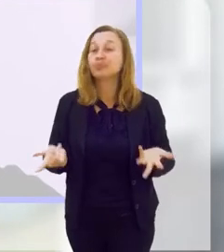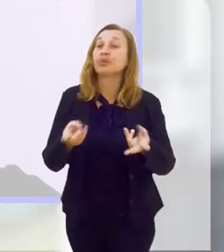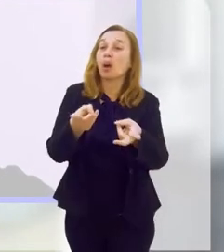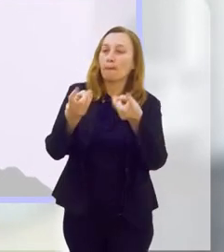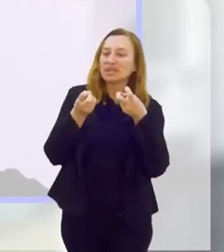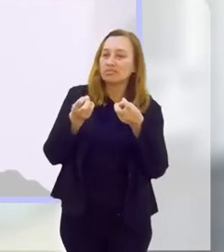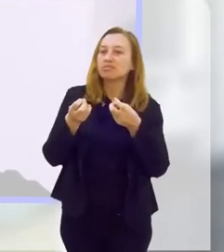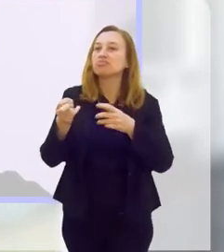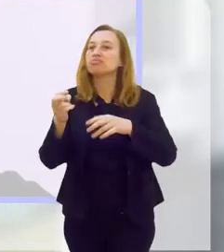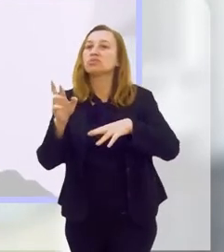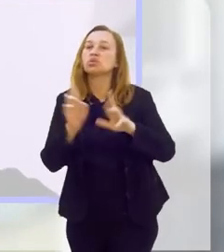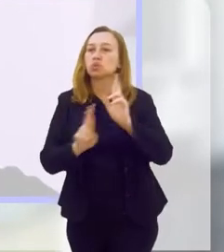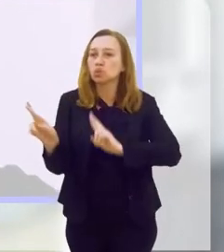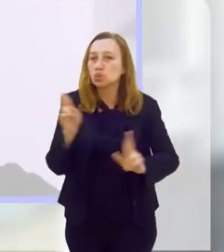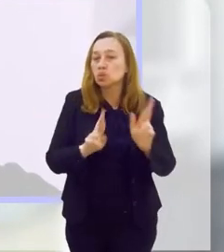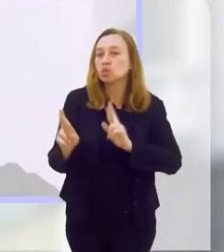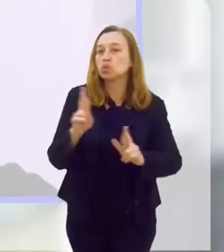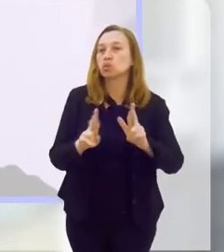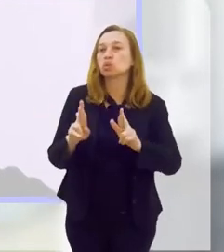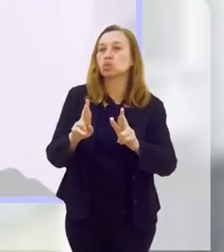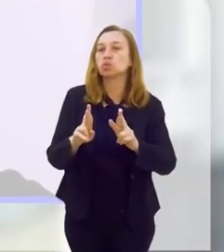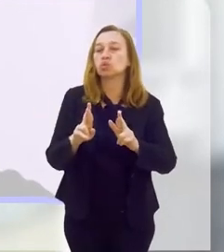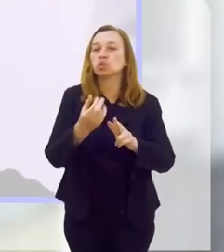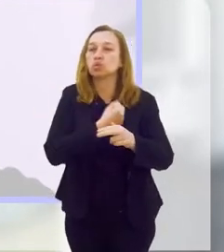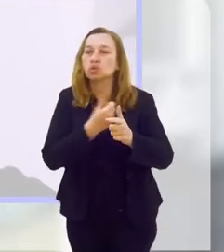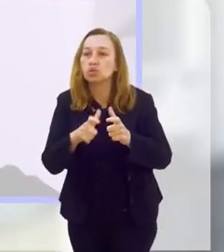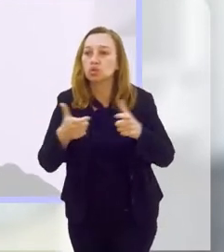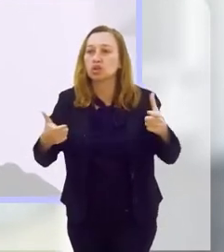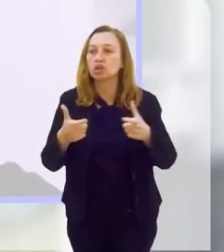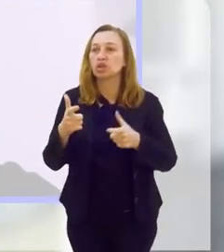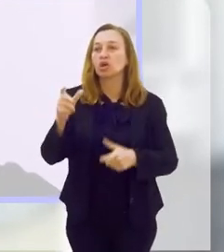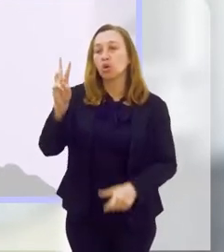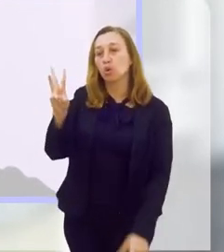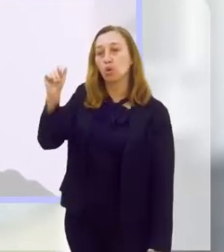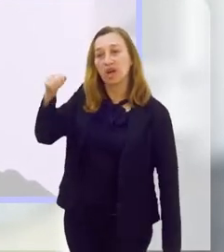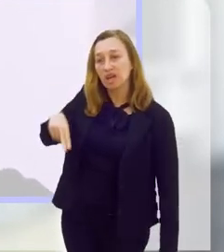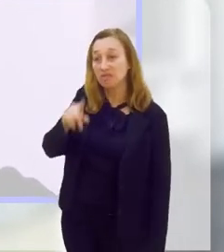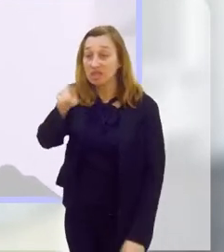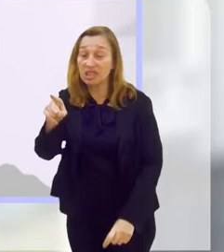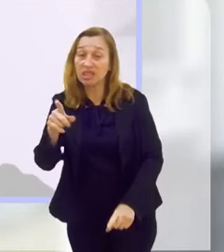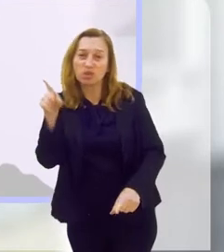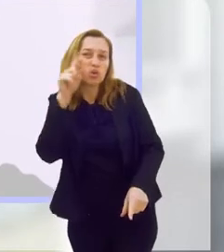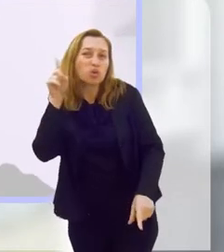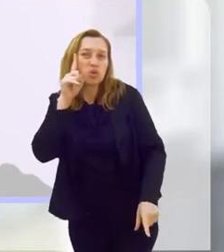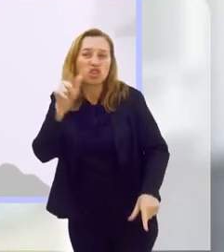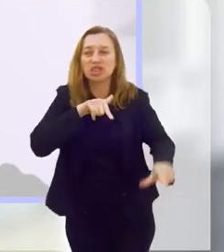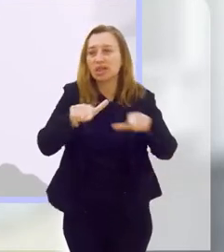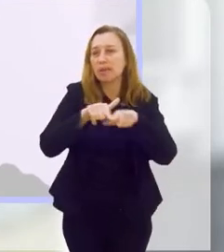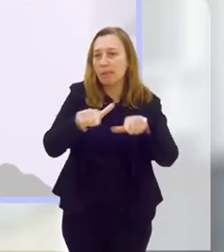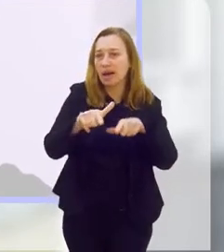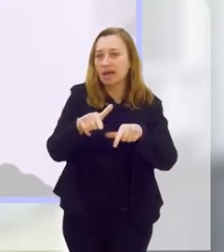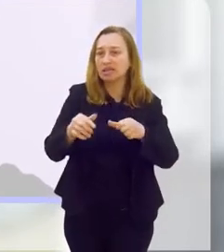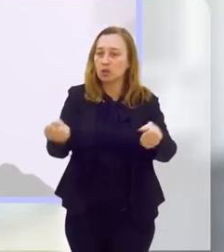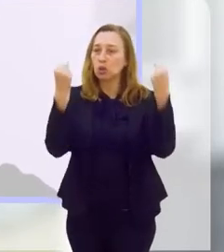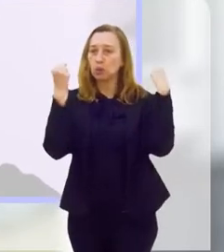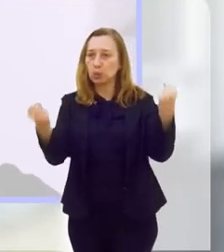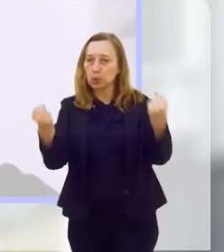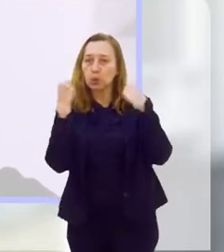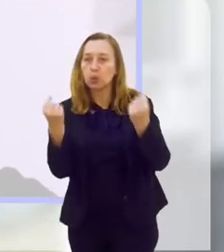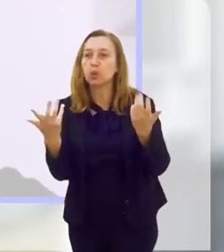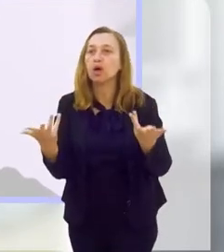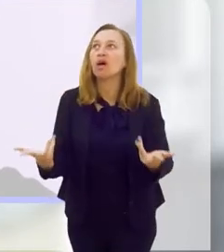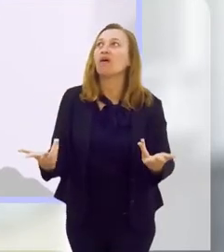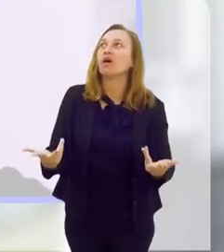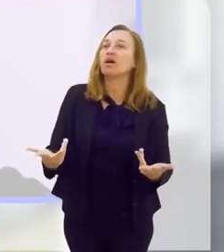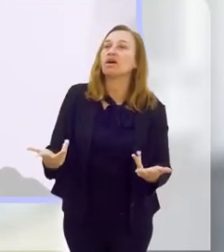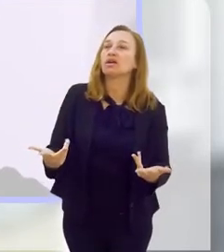Qual a tua percepção em relação a esses altos números, William? Você que trabalha aí no dia a dia, imagino eu, né? Em academias,